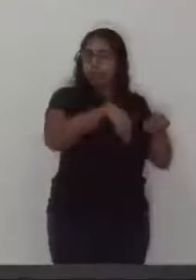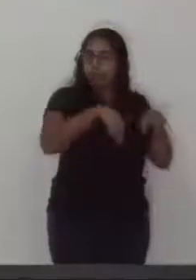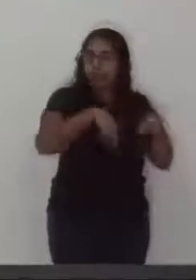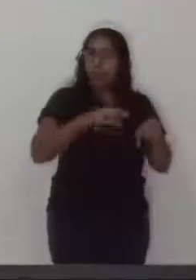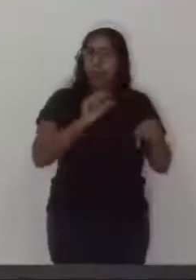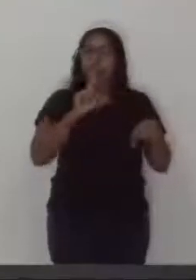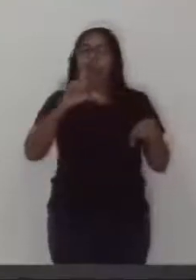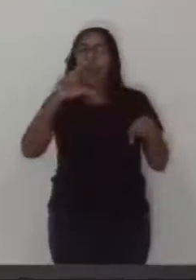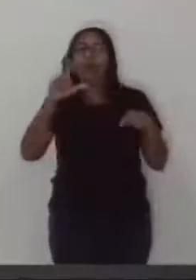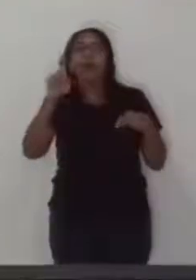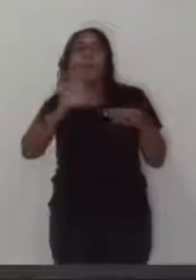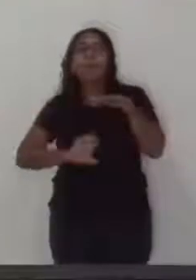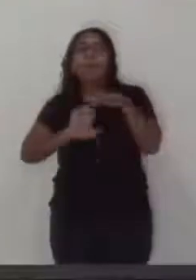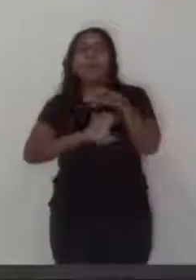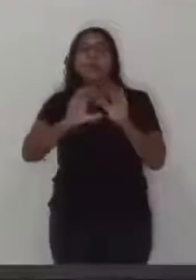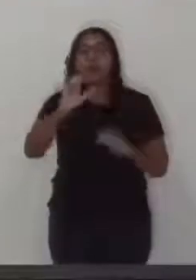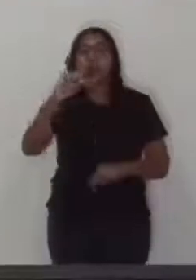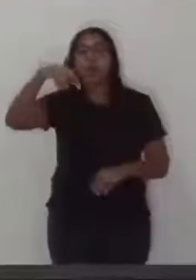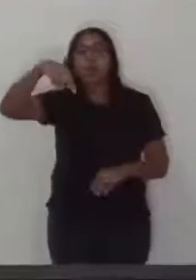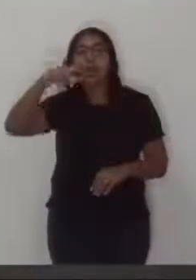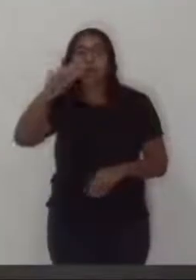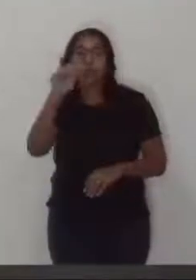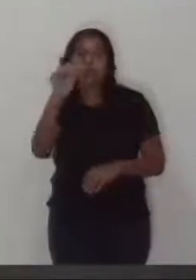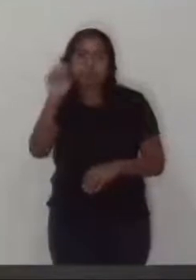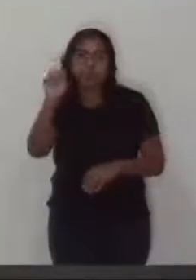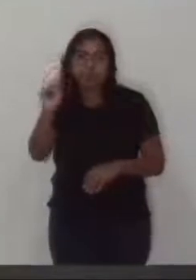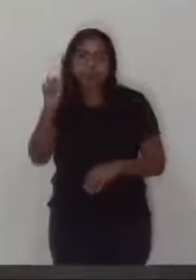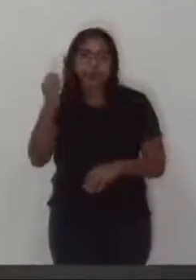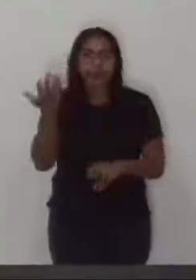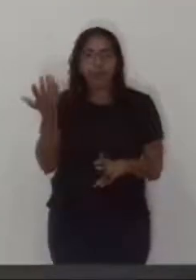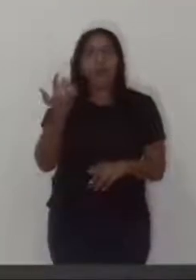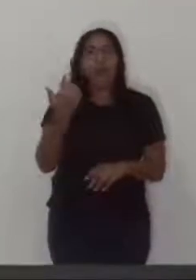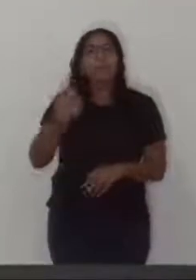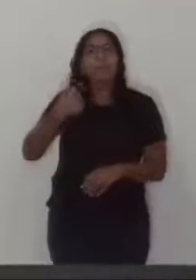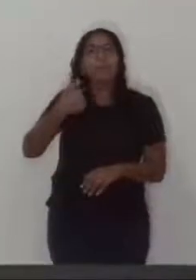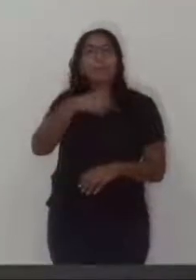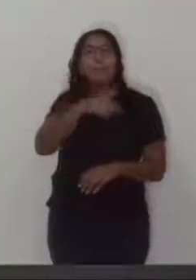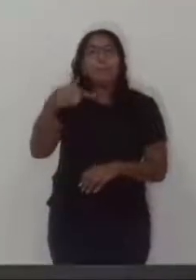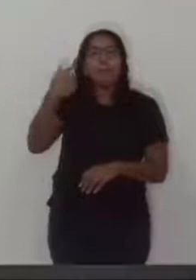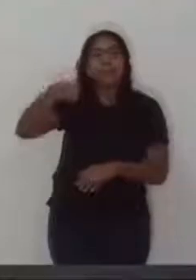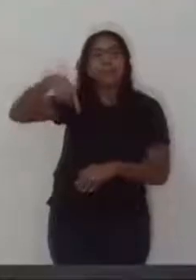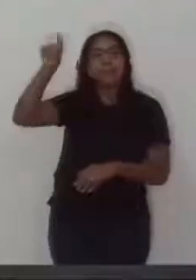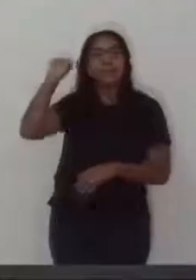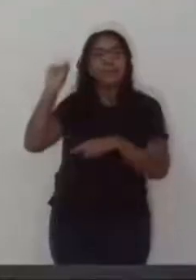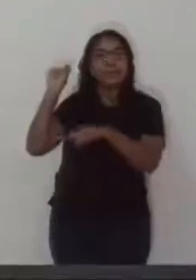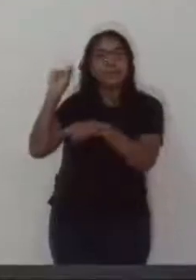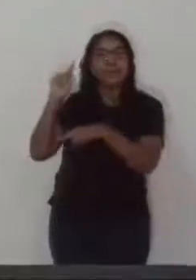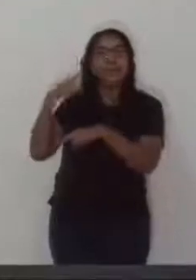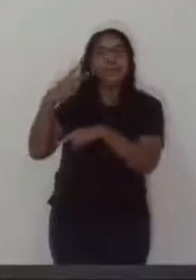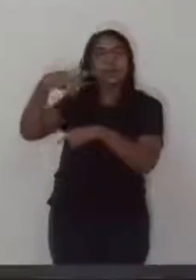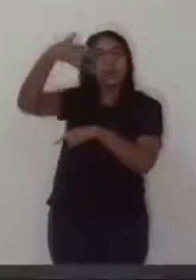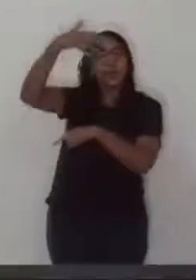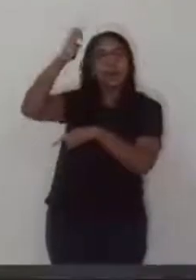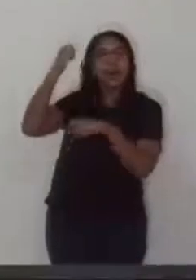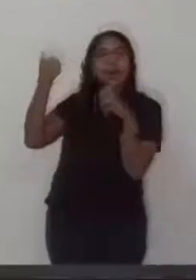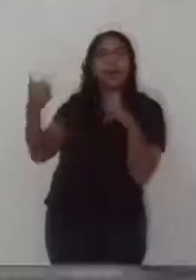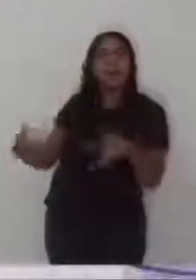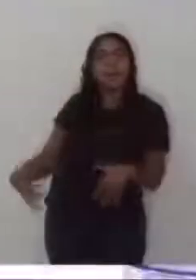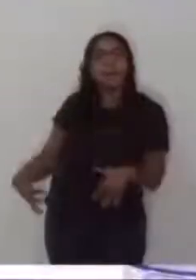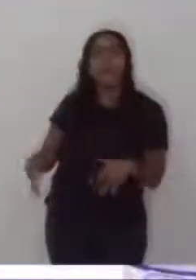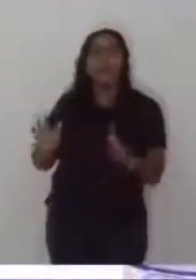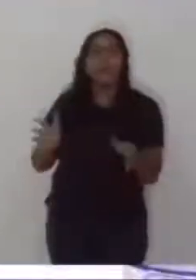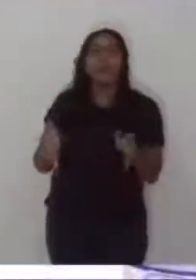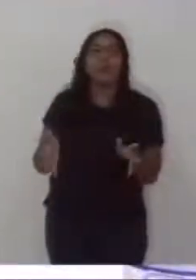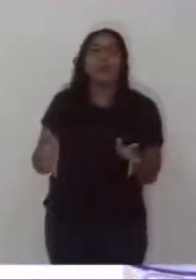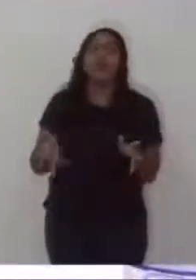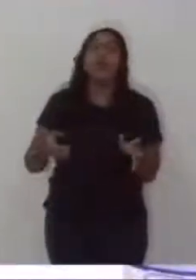a questão da Congas, na última sessão o vereador Florentino levou em questão novamente, nós temos discutido a